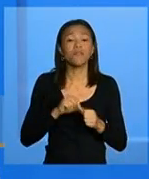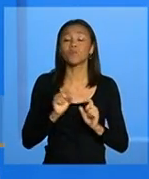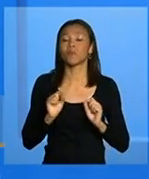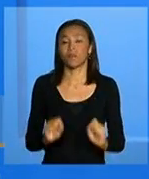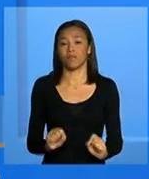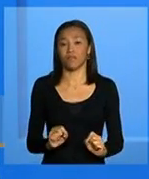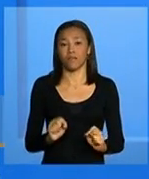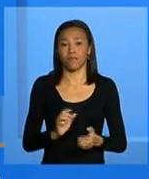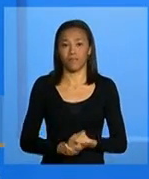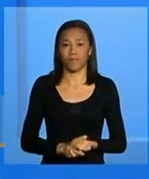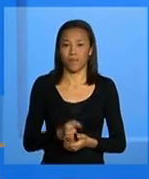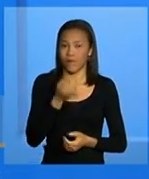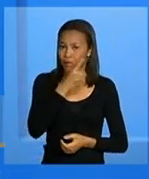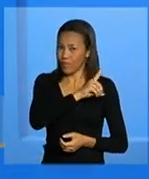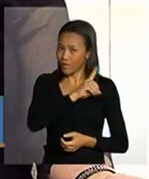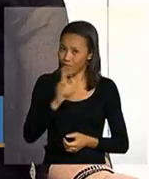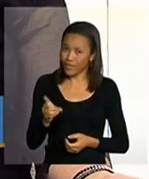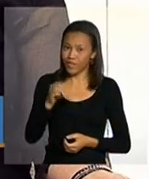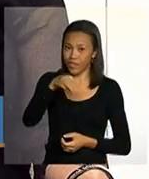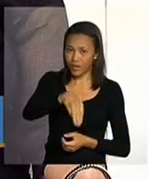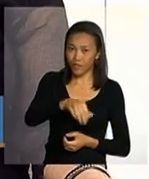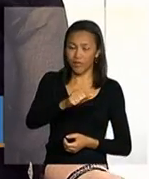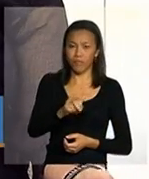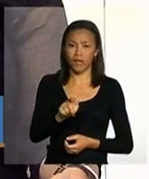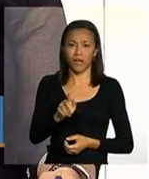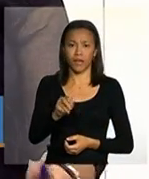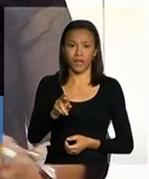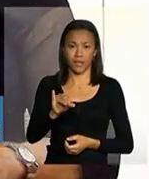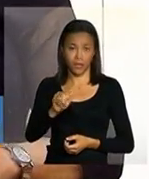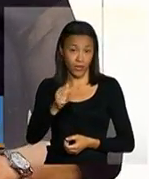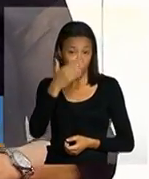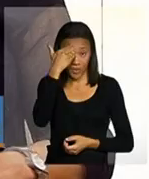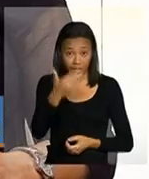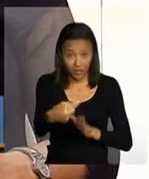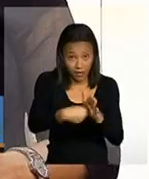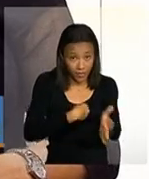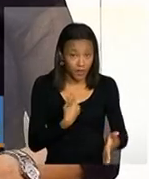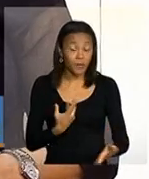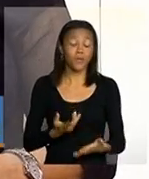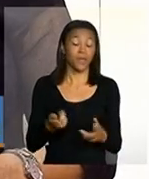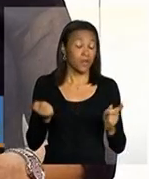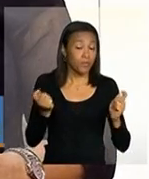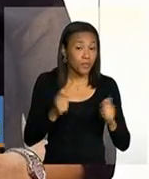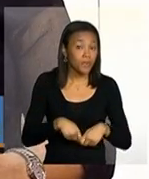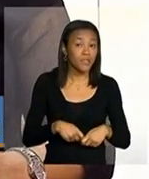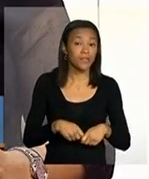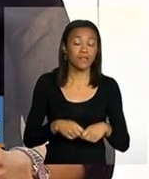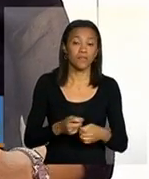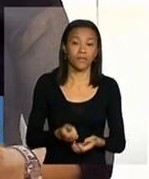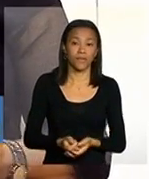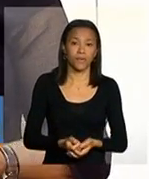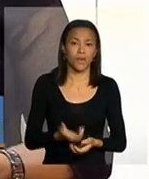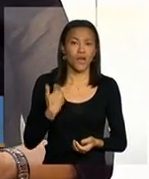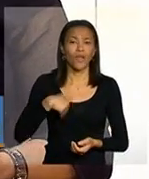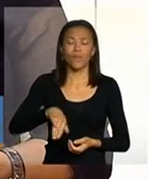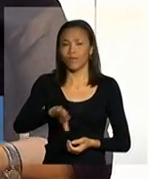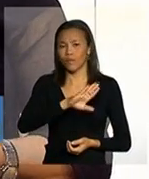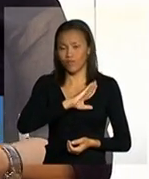Bom dia Margarida obrigada pela pergunta porque ela nos possibilita então a gente